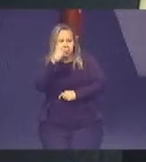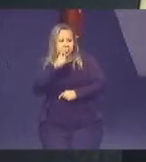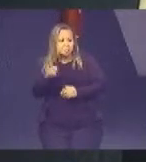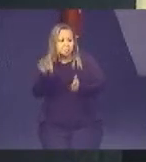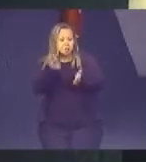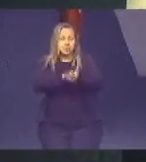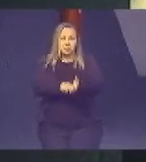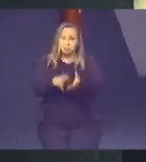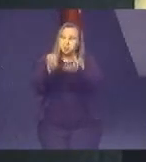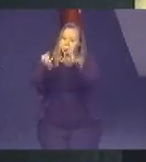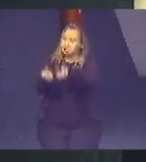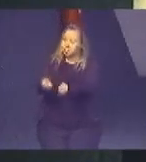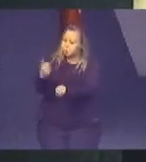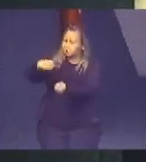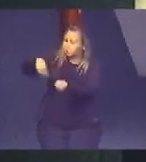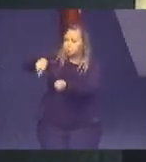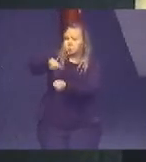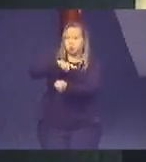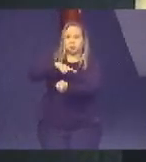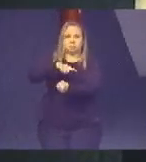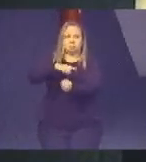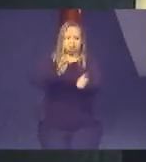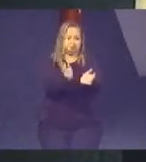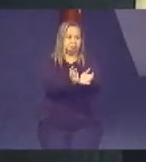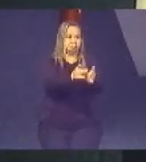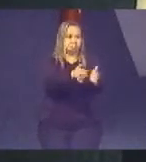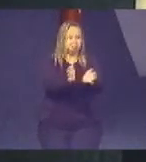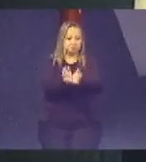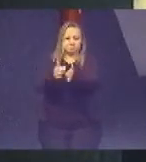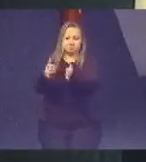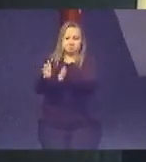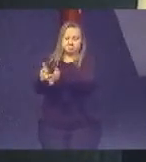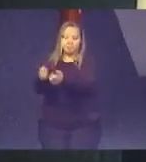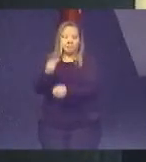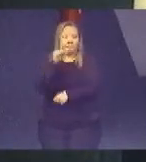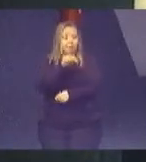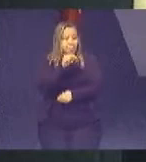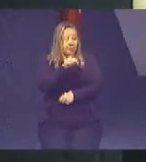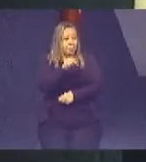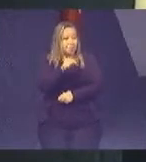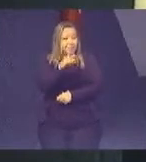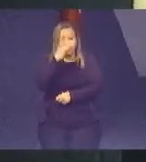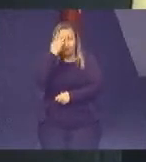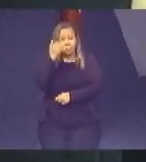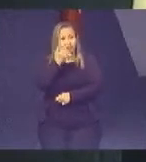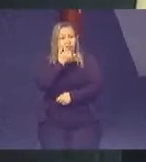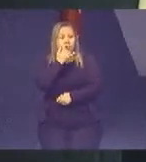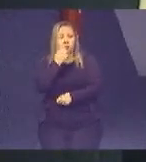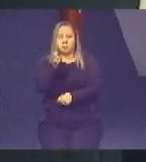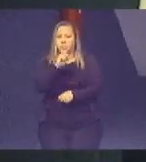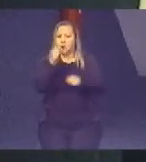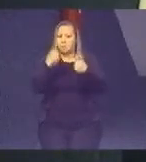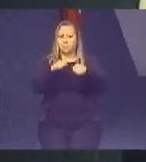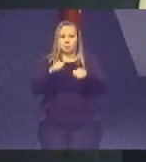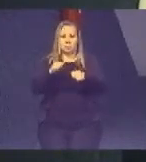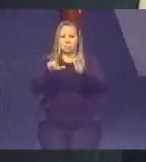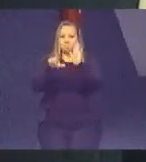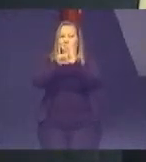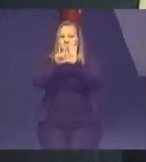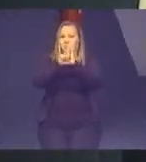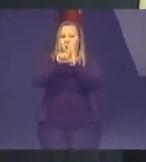ela foi atendida por todos esses segmentos. E lá, gente, me desculpe, não precisou da Lei da Maria da Penha.